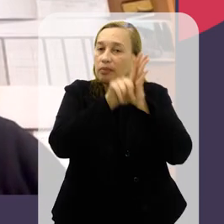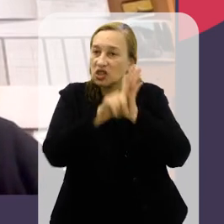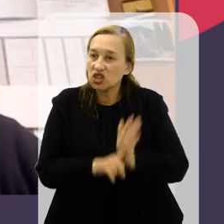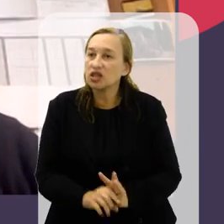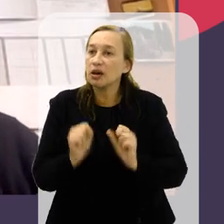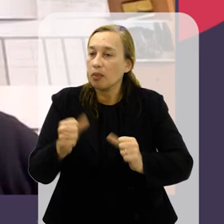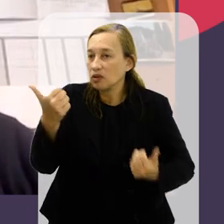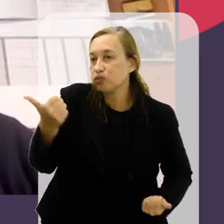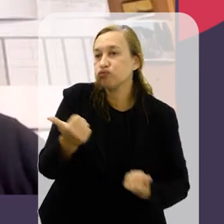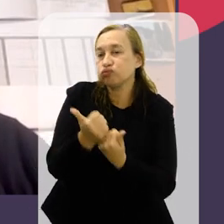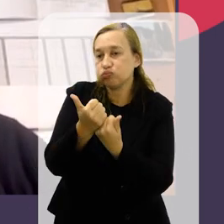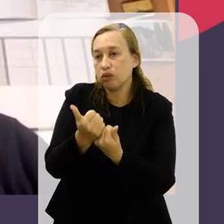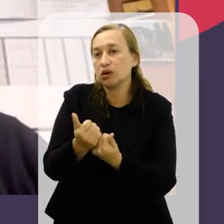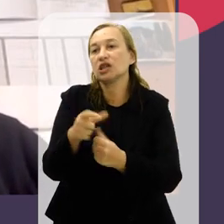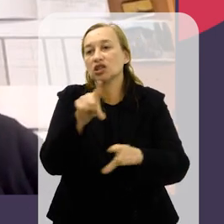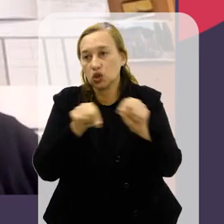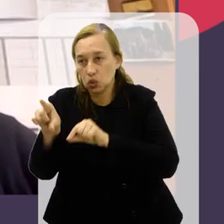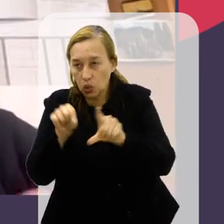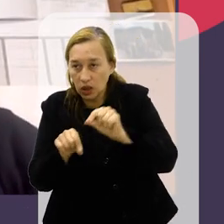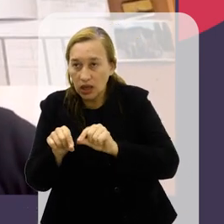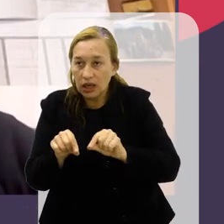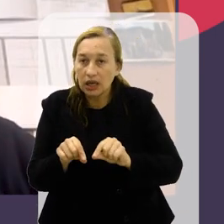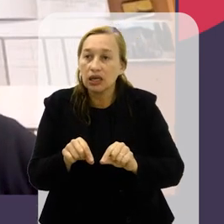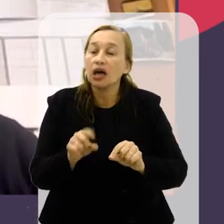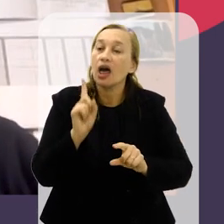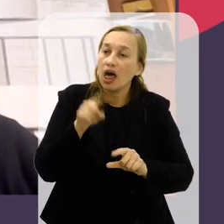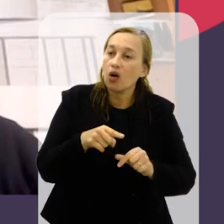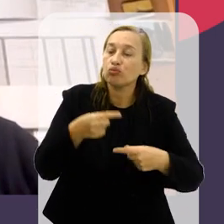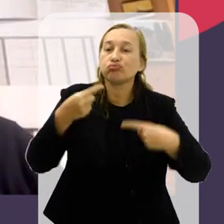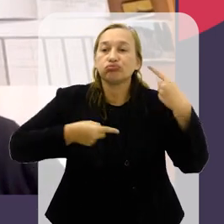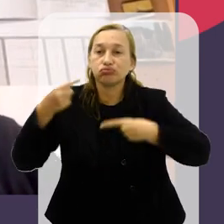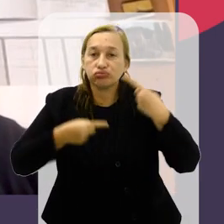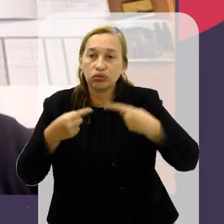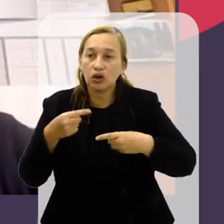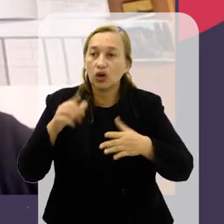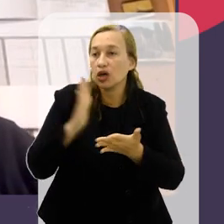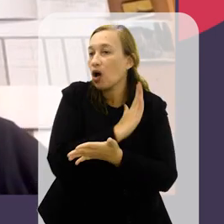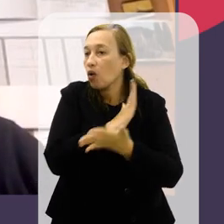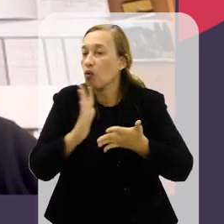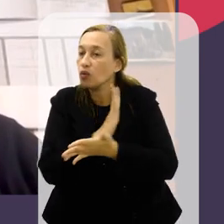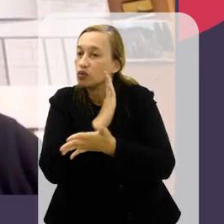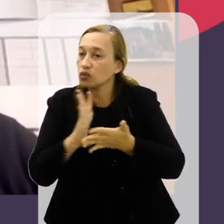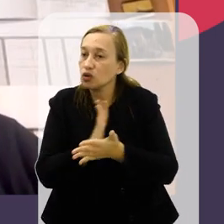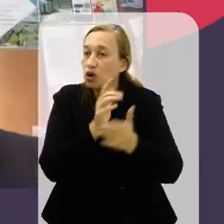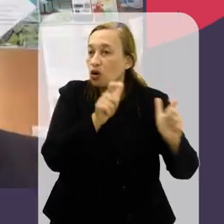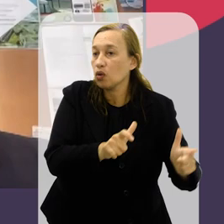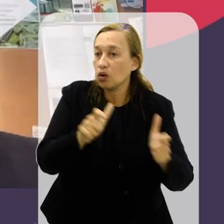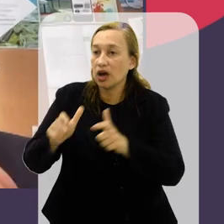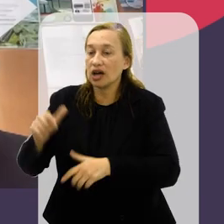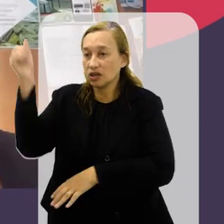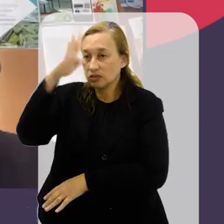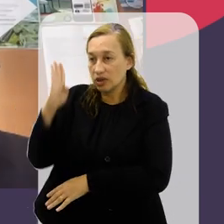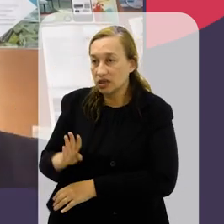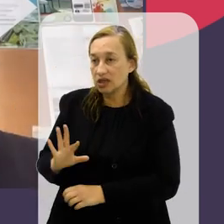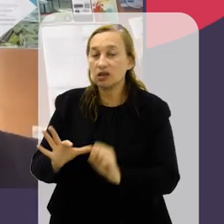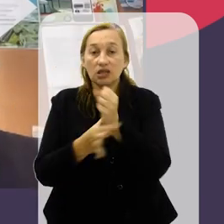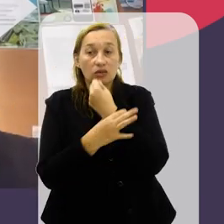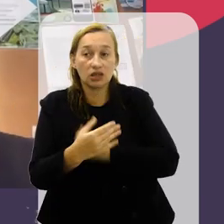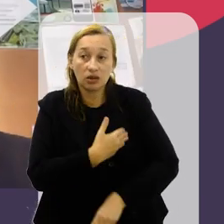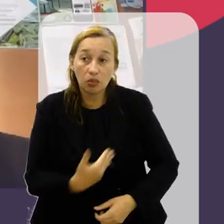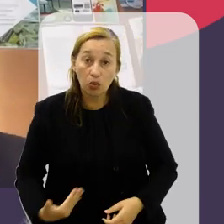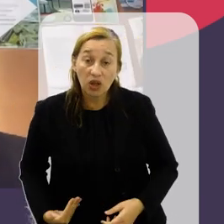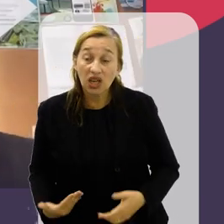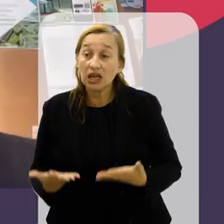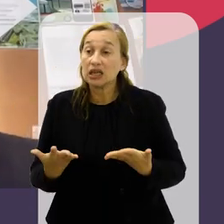que lugares. Então a pesquisa pode oferecer suporte a essas decisões, deve oferecer. E há um debate em alguns nichos